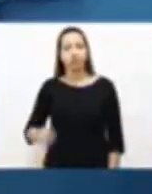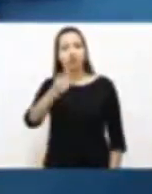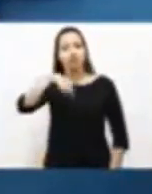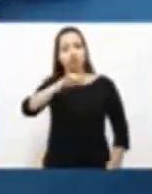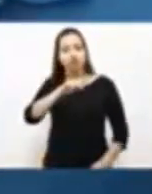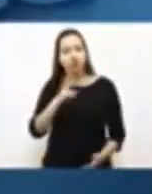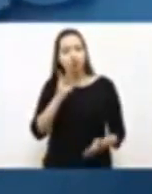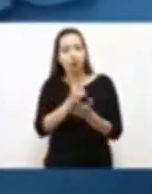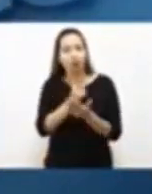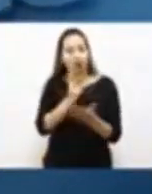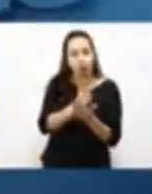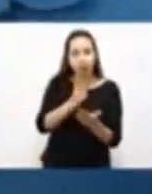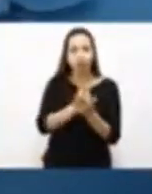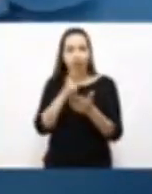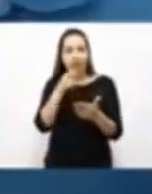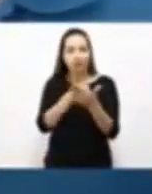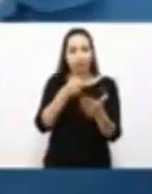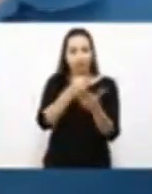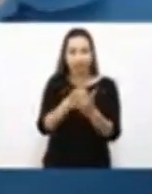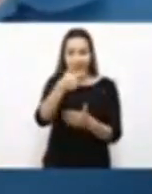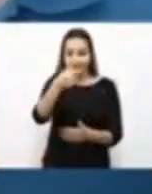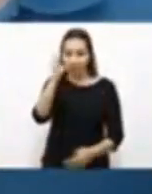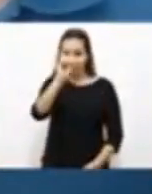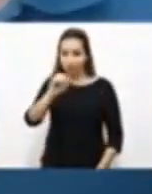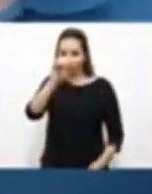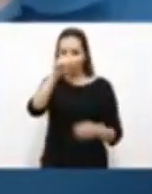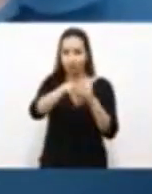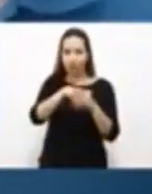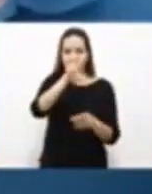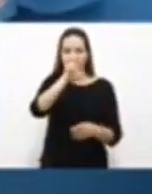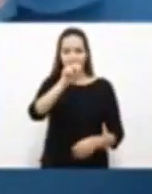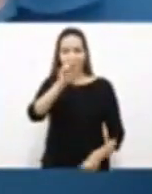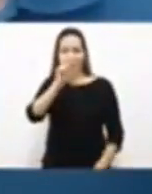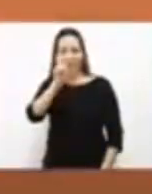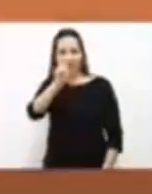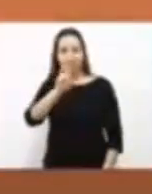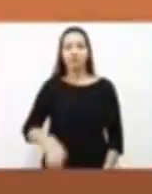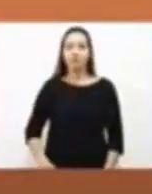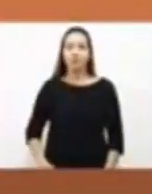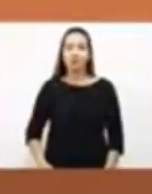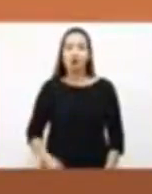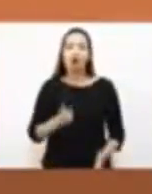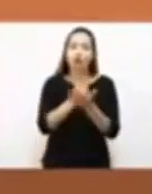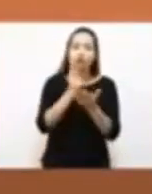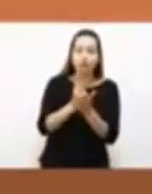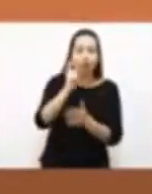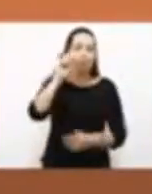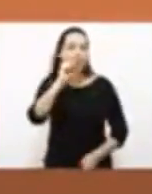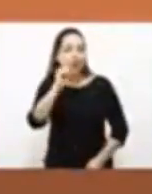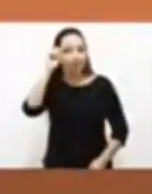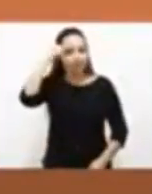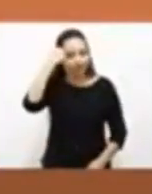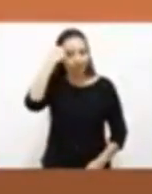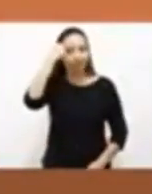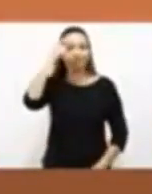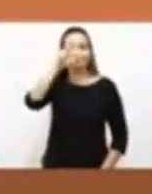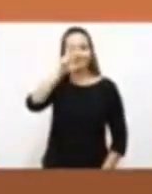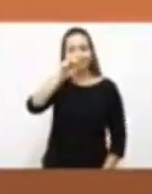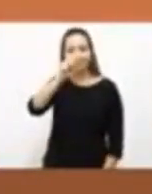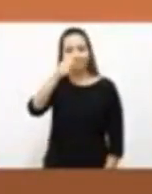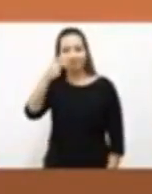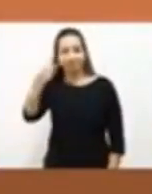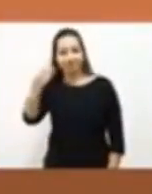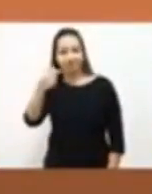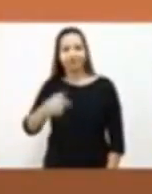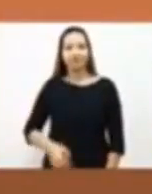Pessoal. Vamos resistir à intolerância. 7 de outubro, vote 5005. Por mais mulheres negras na política, não vão calar nossa voz.